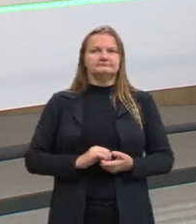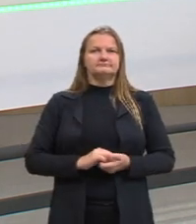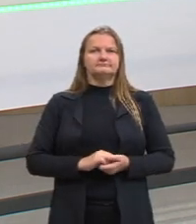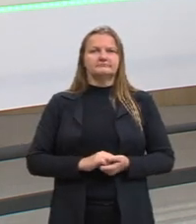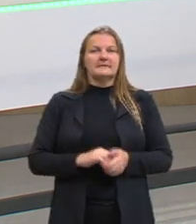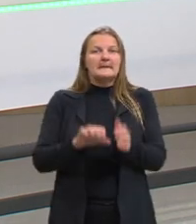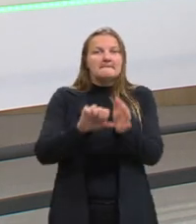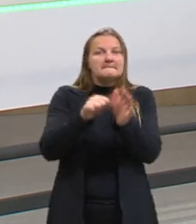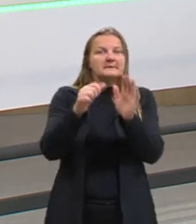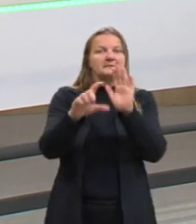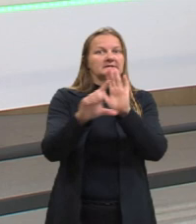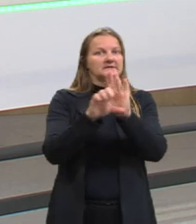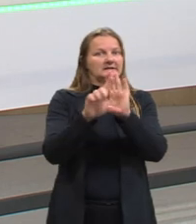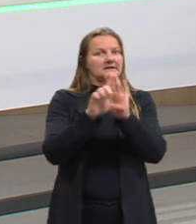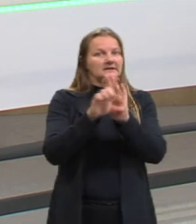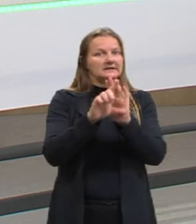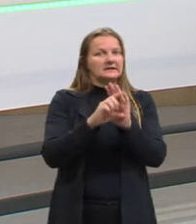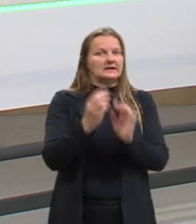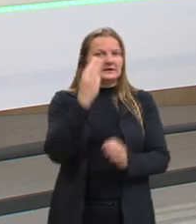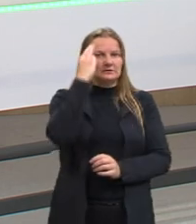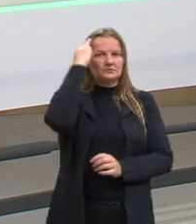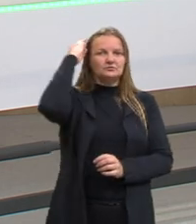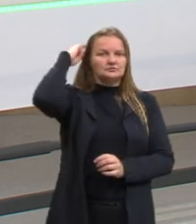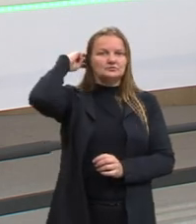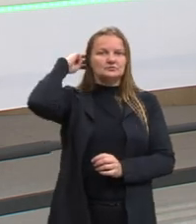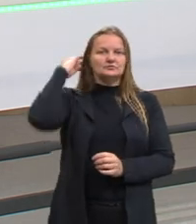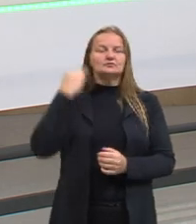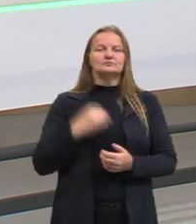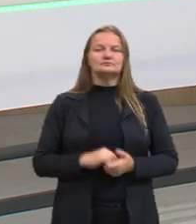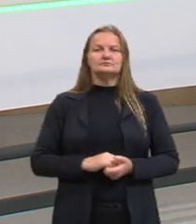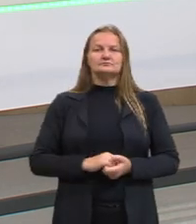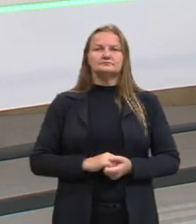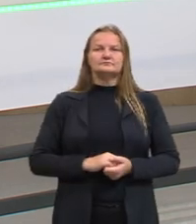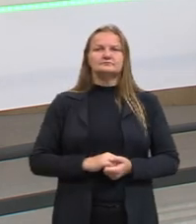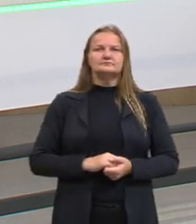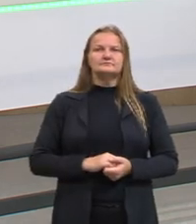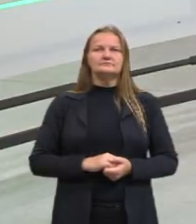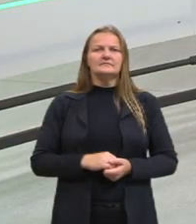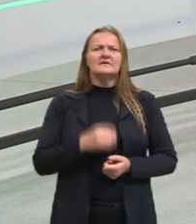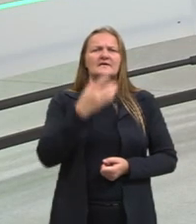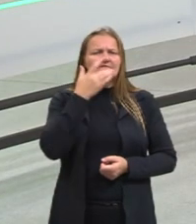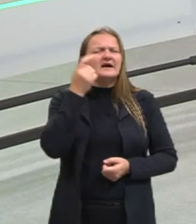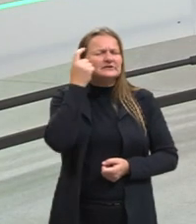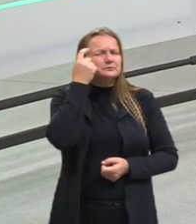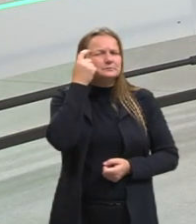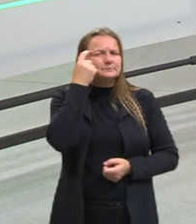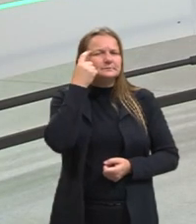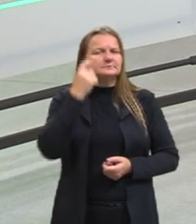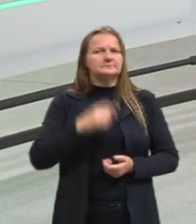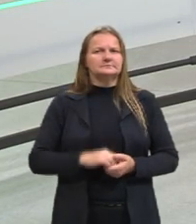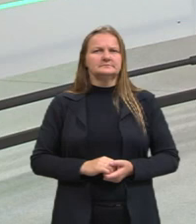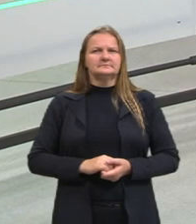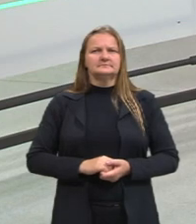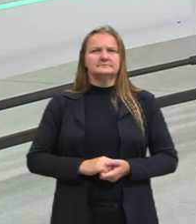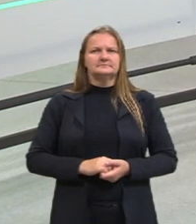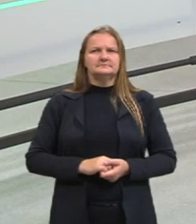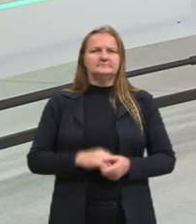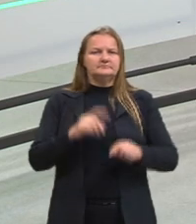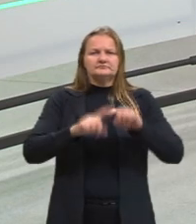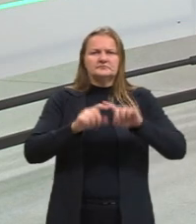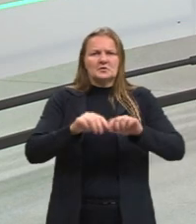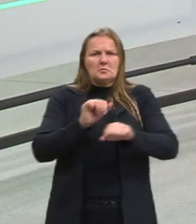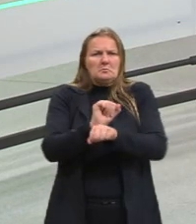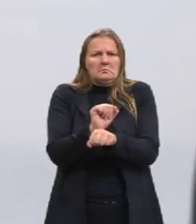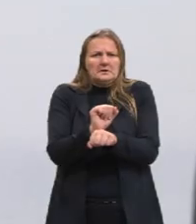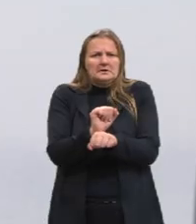a primeira parte da primeira lei. Ela é mais fácil da gente pensar, gente? deixar aqui qualquer coisa que vocês